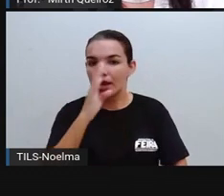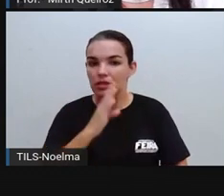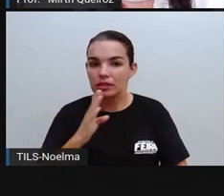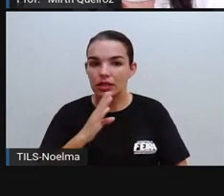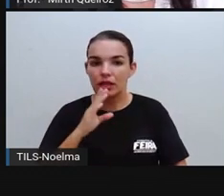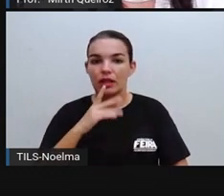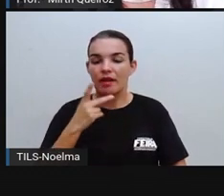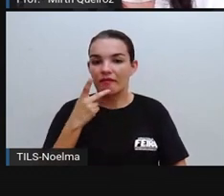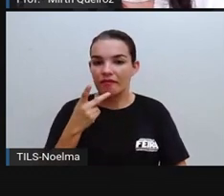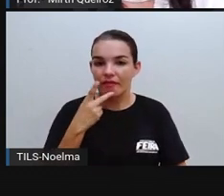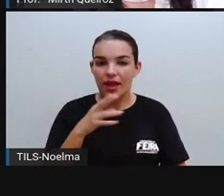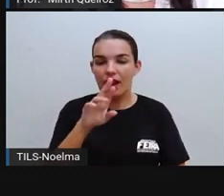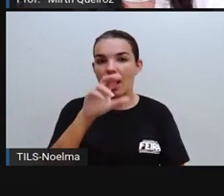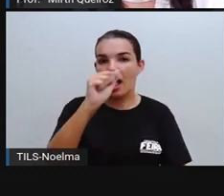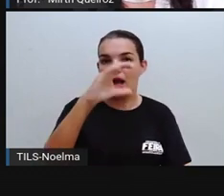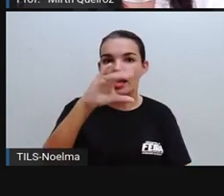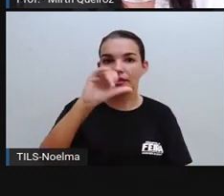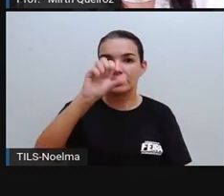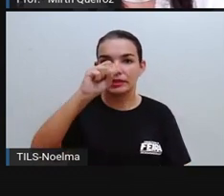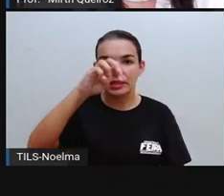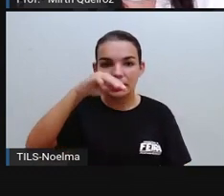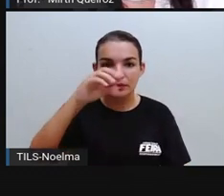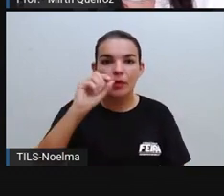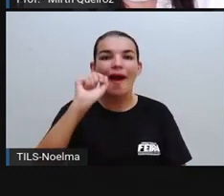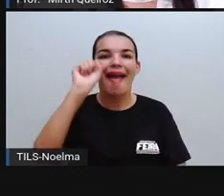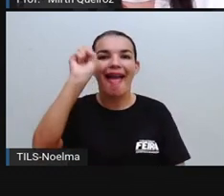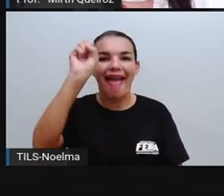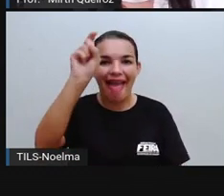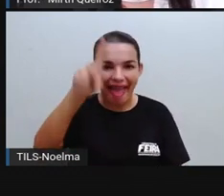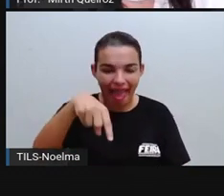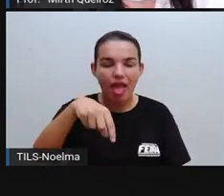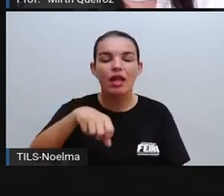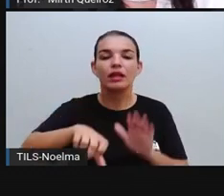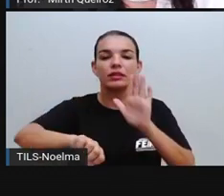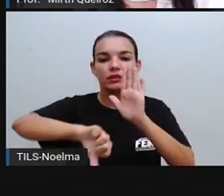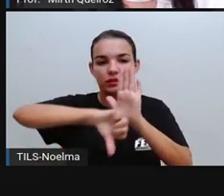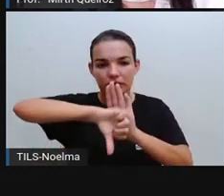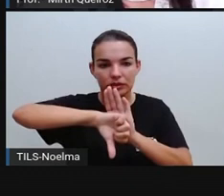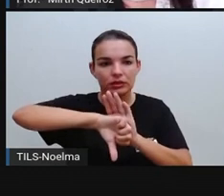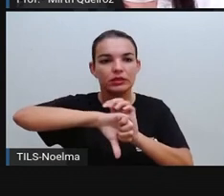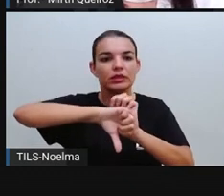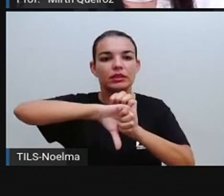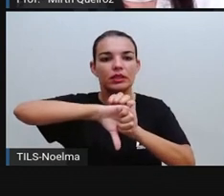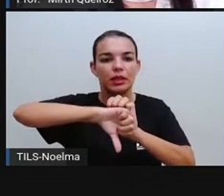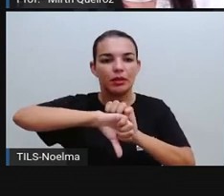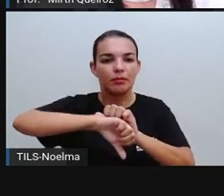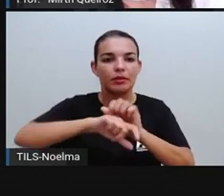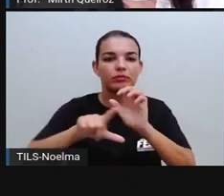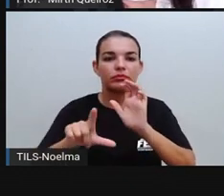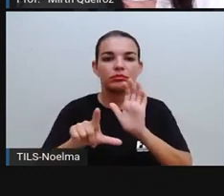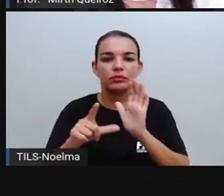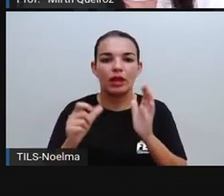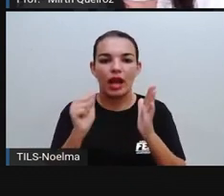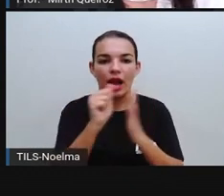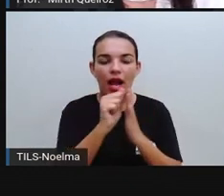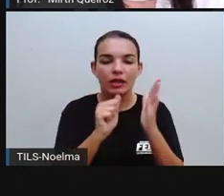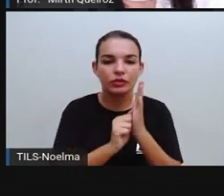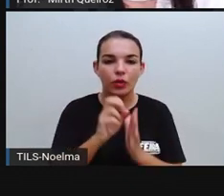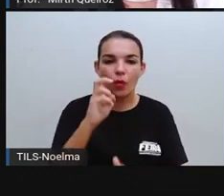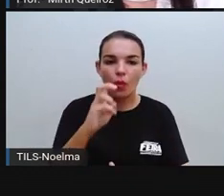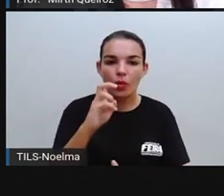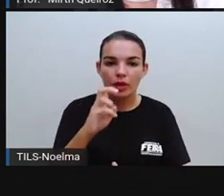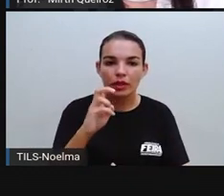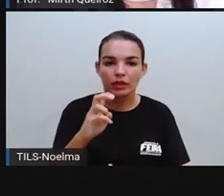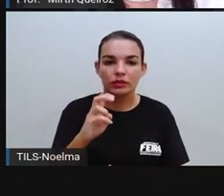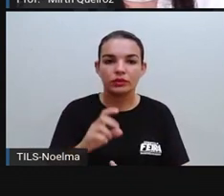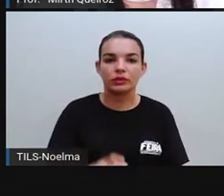artigo quinto da Constituição Federal, no inciso 42, o seguinte. A prática do